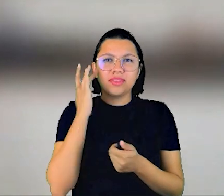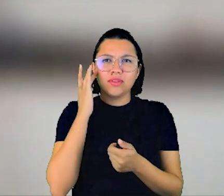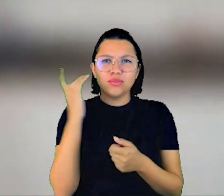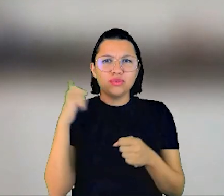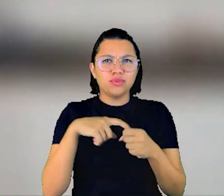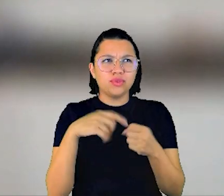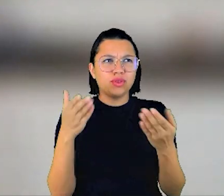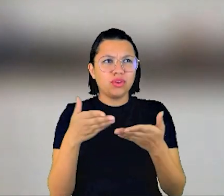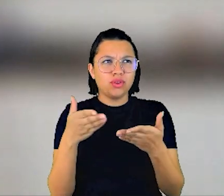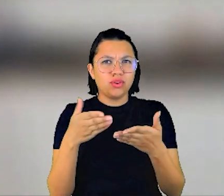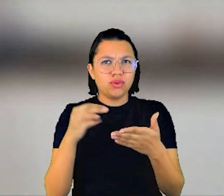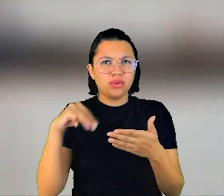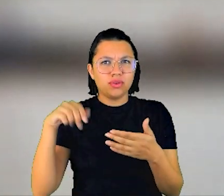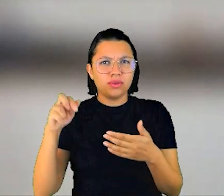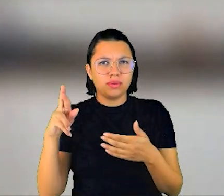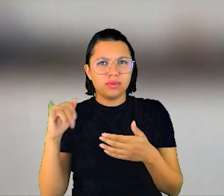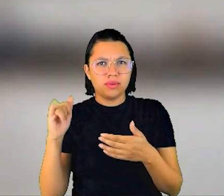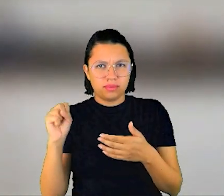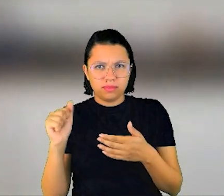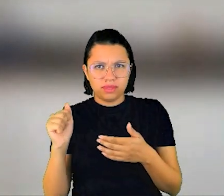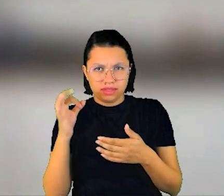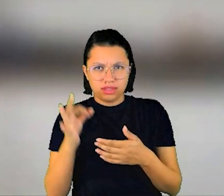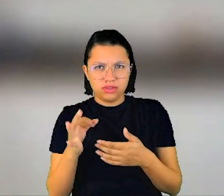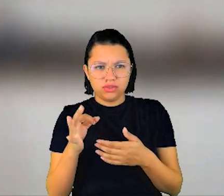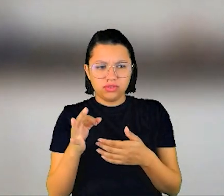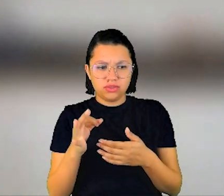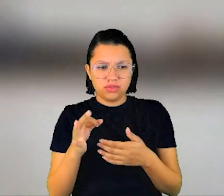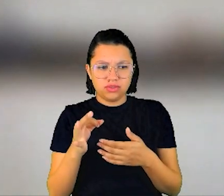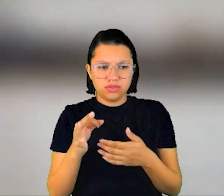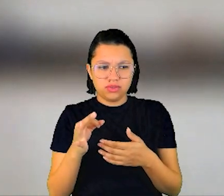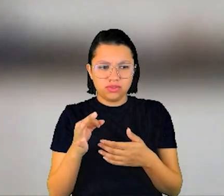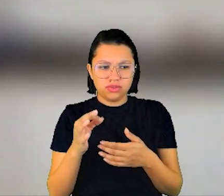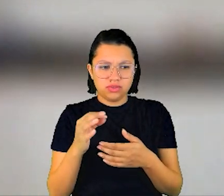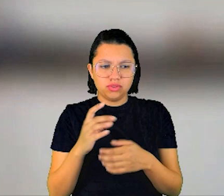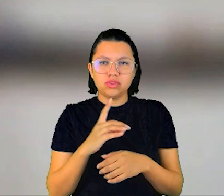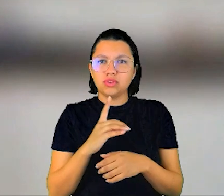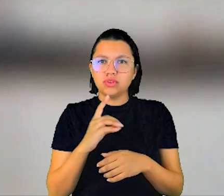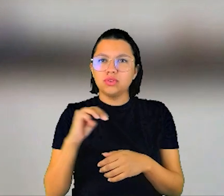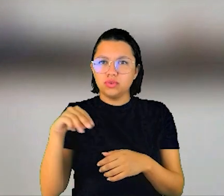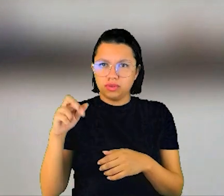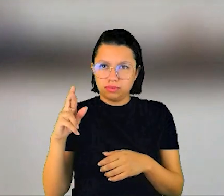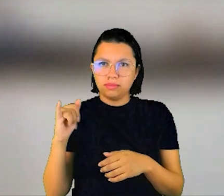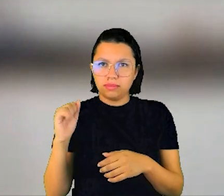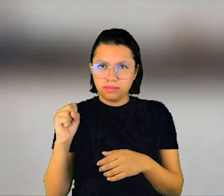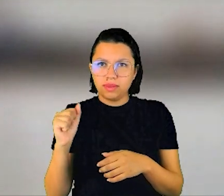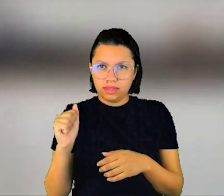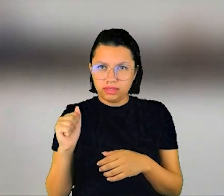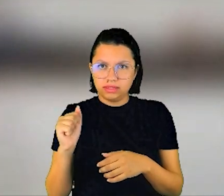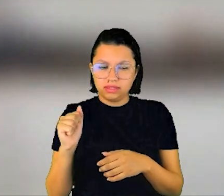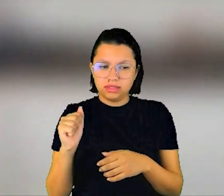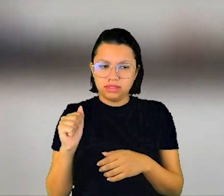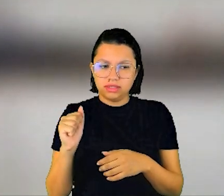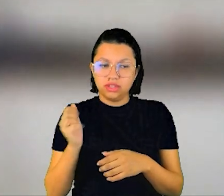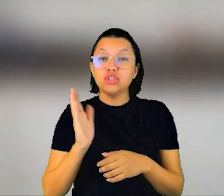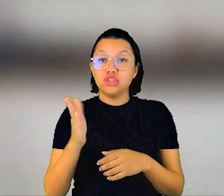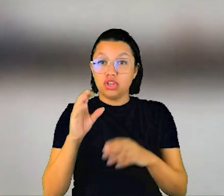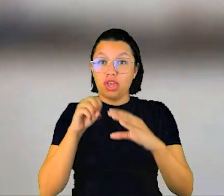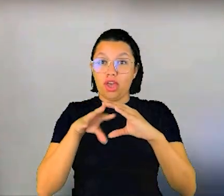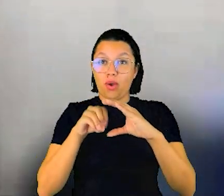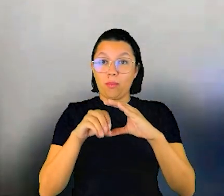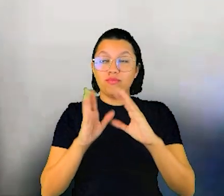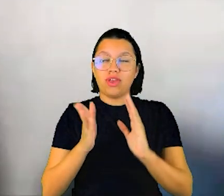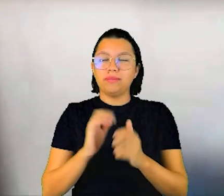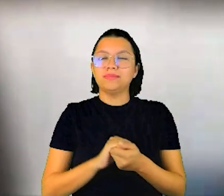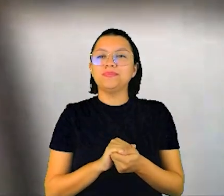Eu acho que volta para a Marisa Cúcio, não é? É isso? Não é, doutora Marisa Cúcio, estou enviando ao vivo. Já